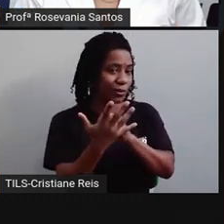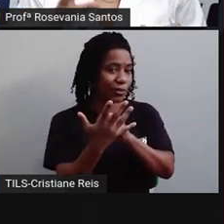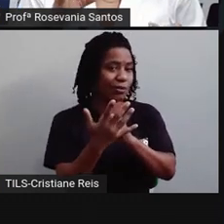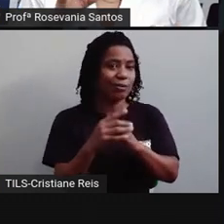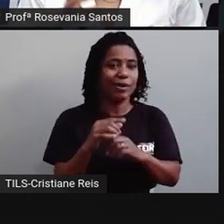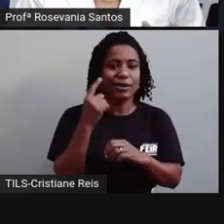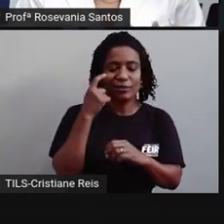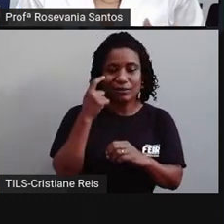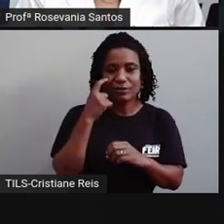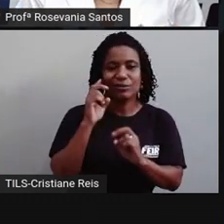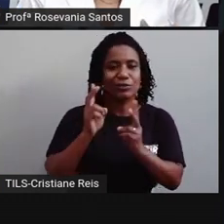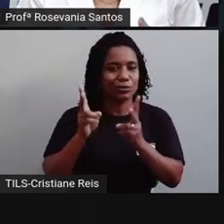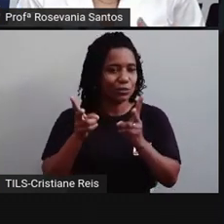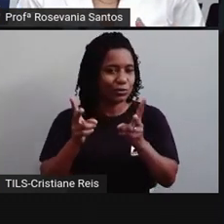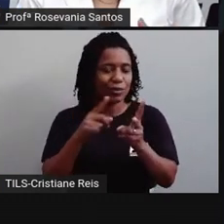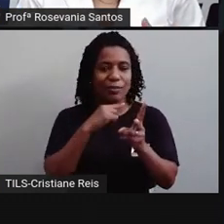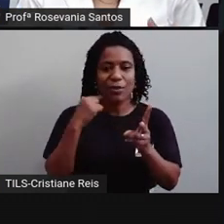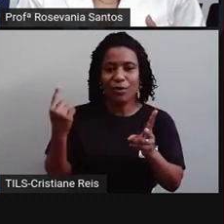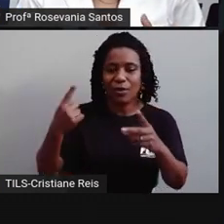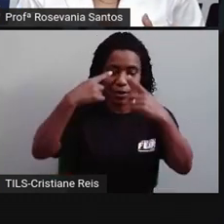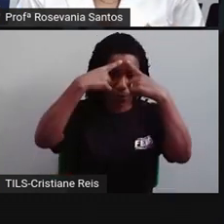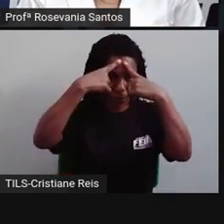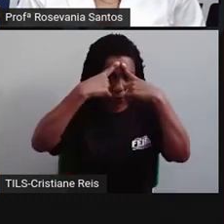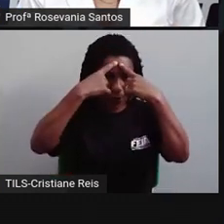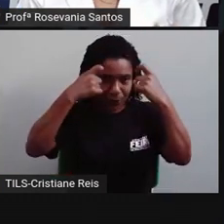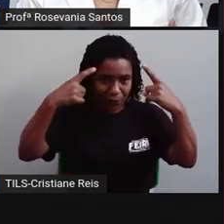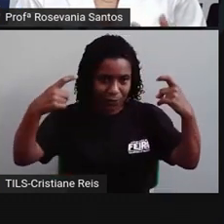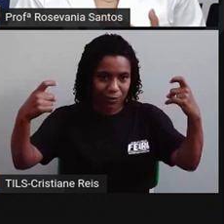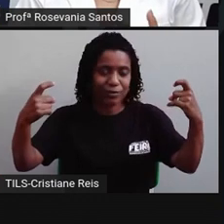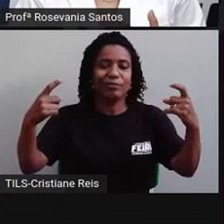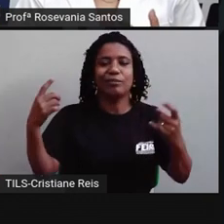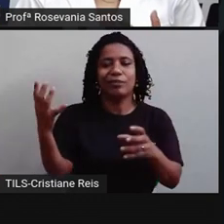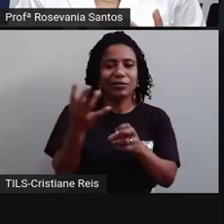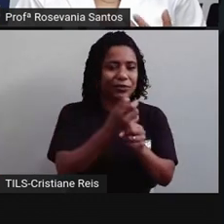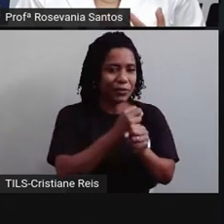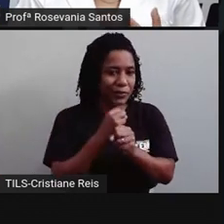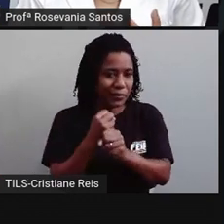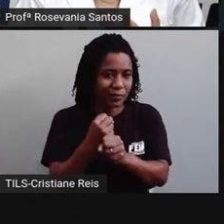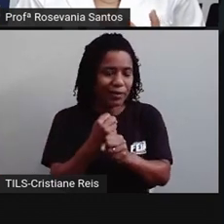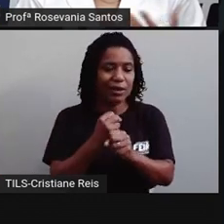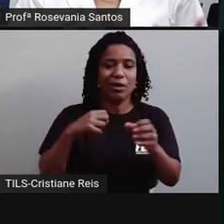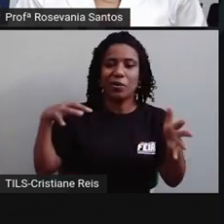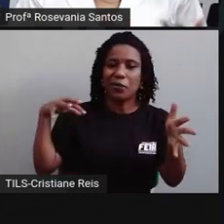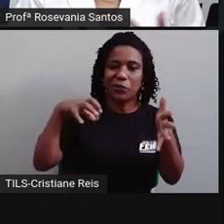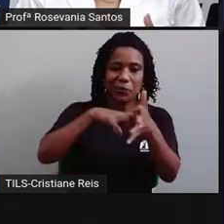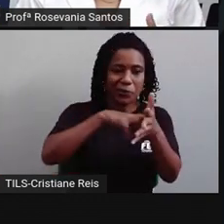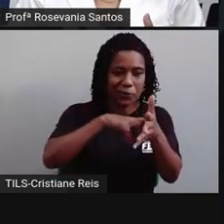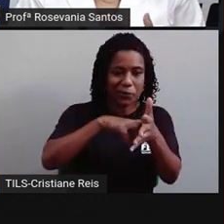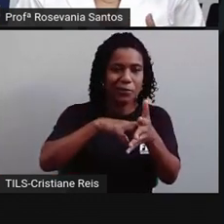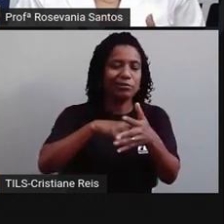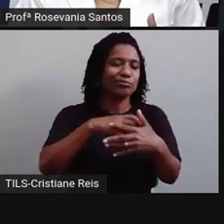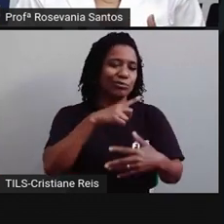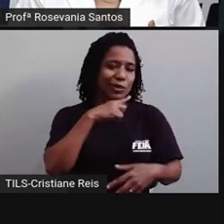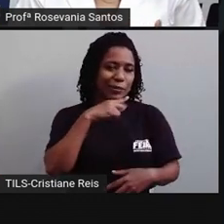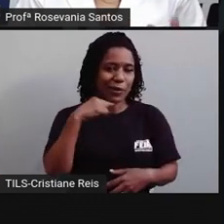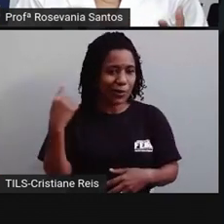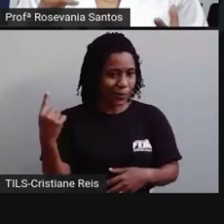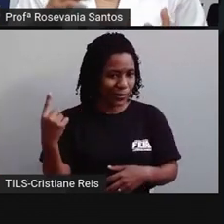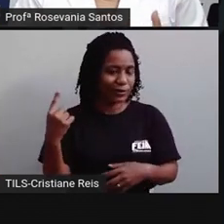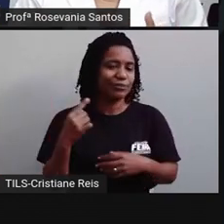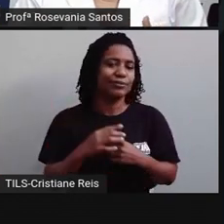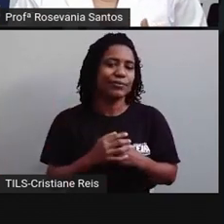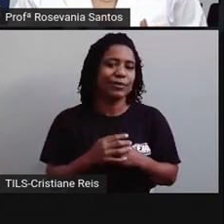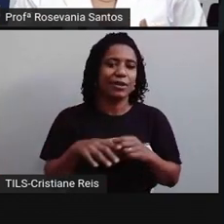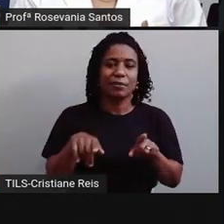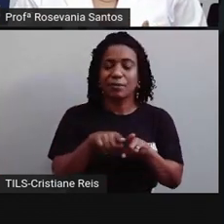ainda continuamos tendo os acidentes, né, com morte fatal, né, os acidentes de trânsito com, no caso, né, de mortes.